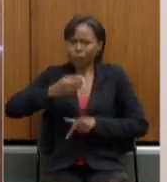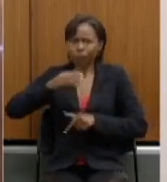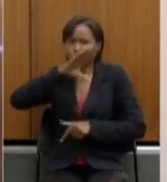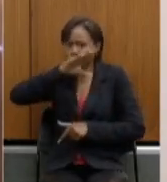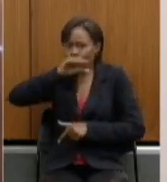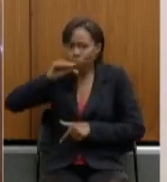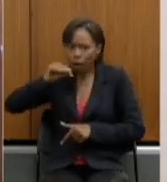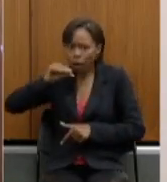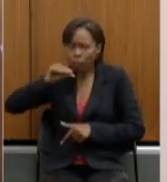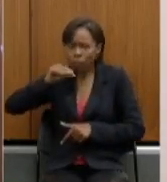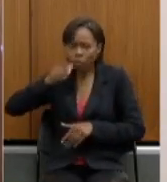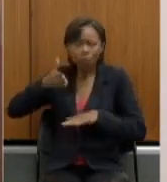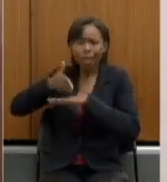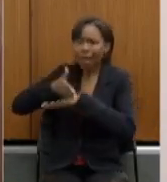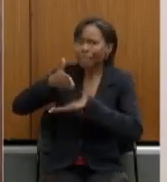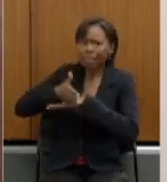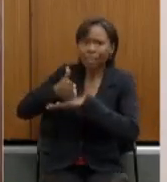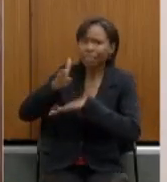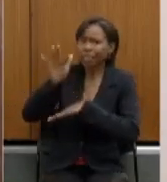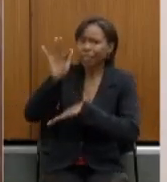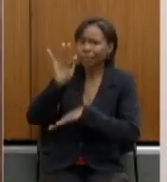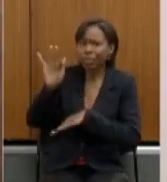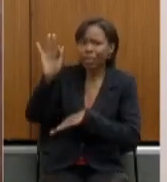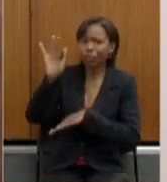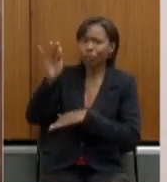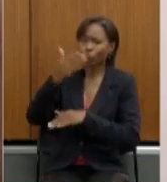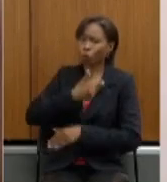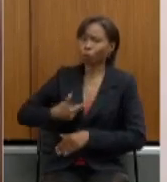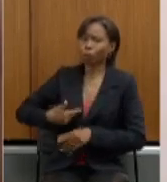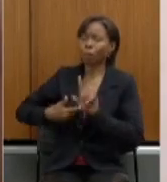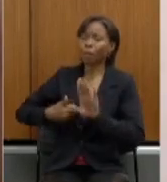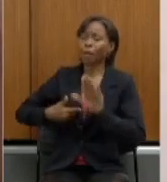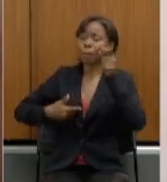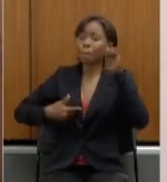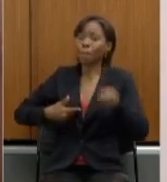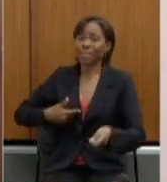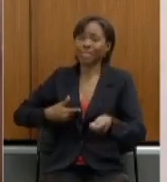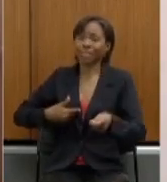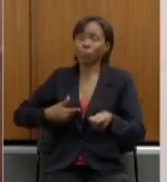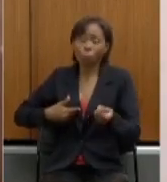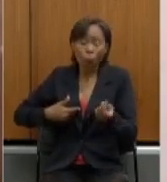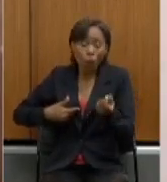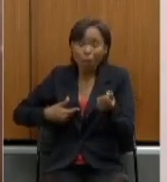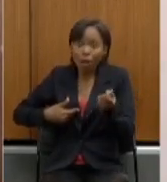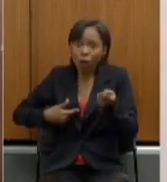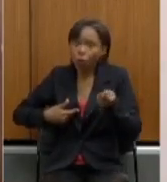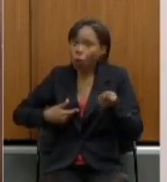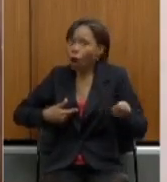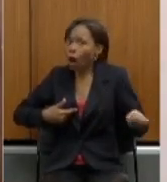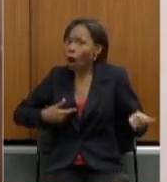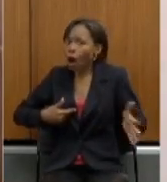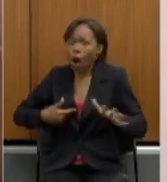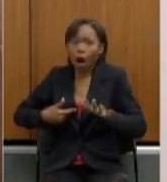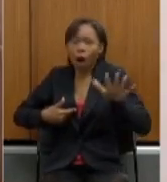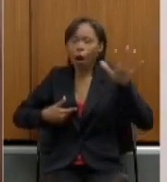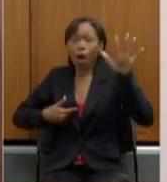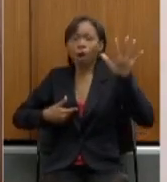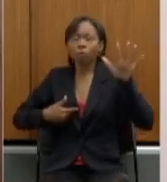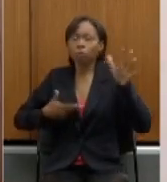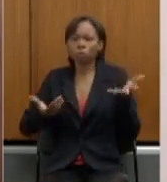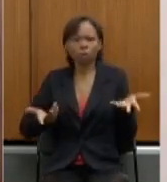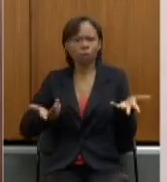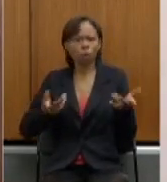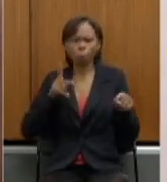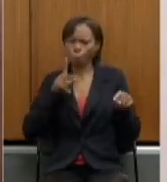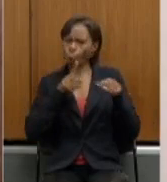estavam pagando universidades privadas presos altíssimos não seria justo essa pensão por dependente ela acabar